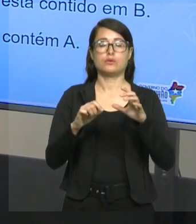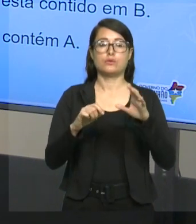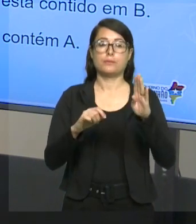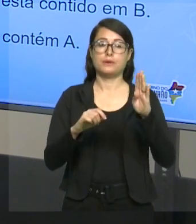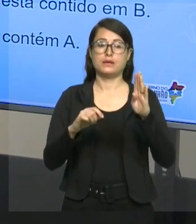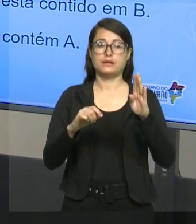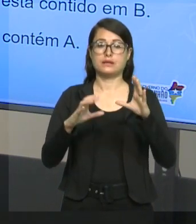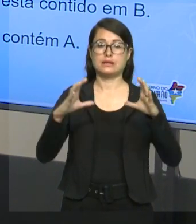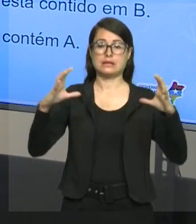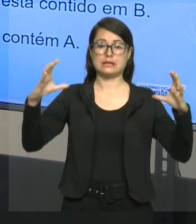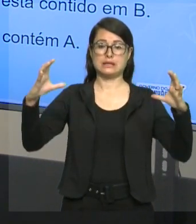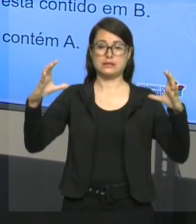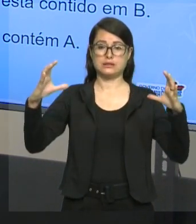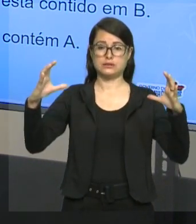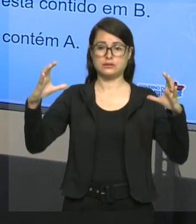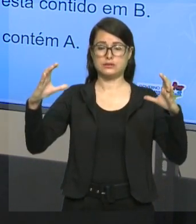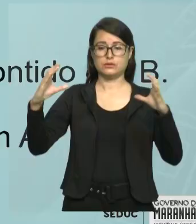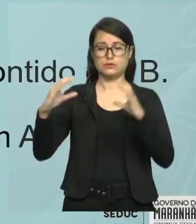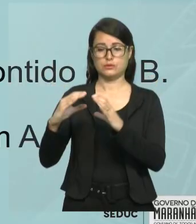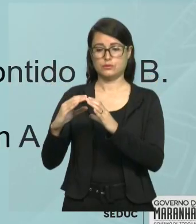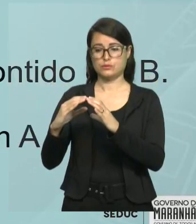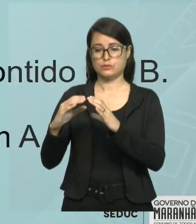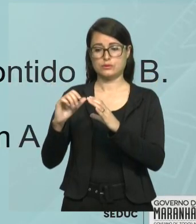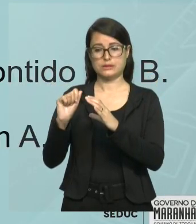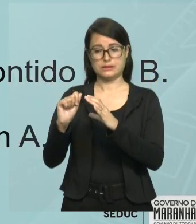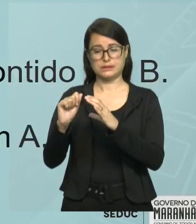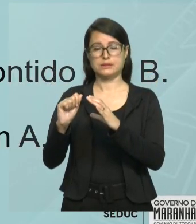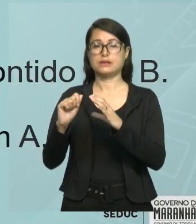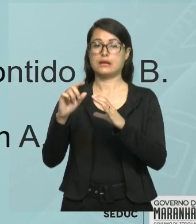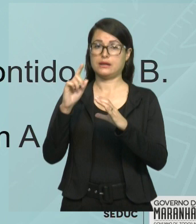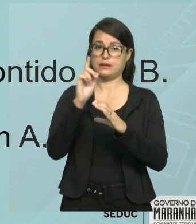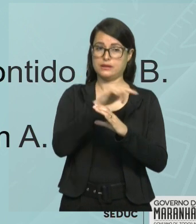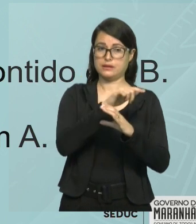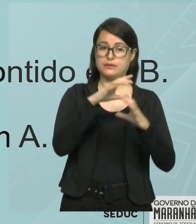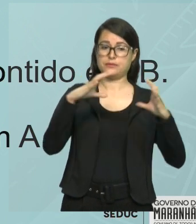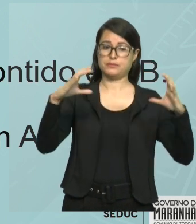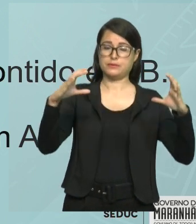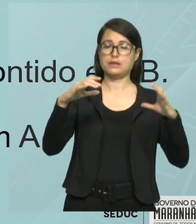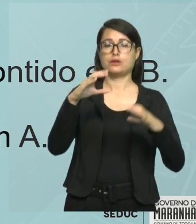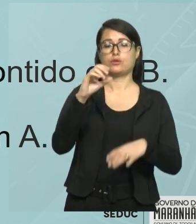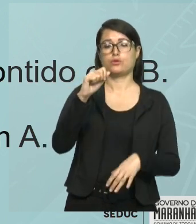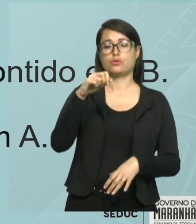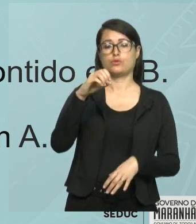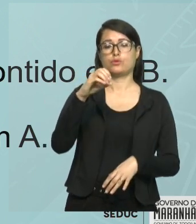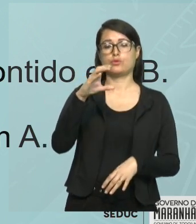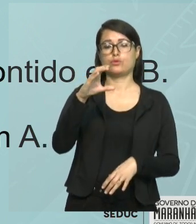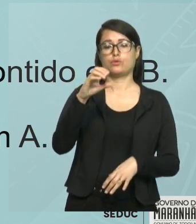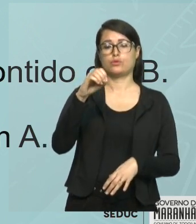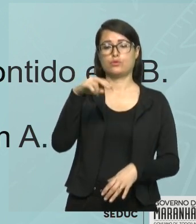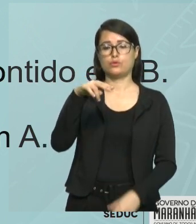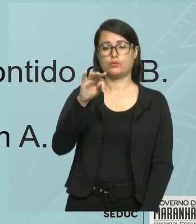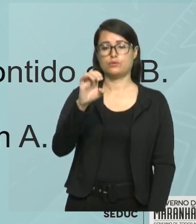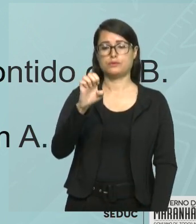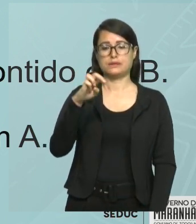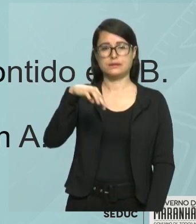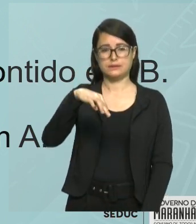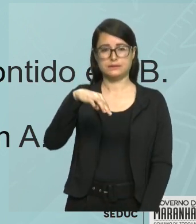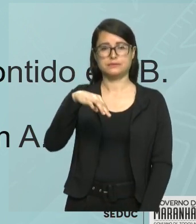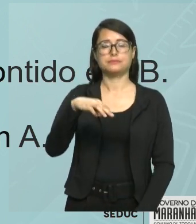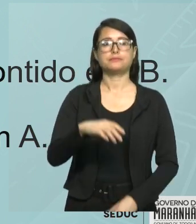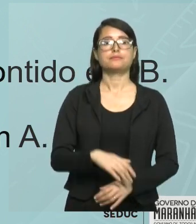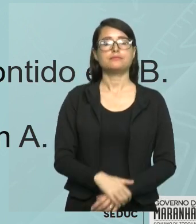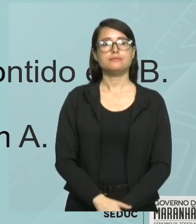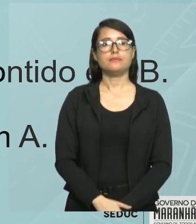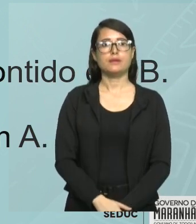Lembrando também que da mesma forma que eu cortei o pertence, se eu cortar o está contido, vai